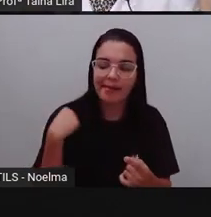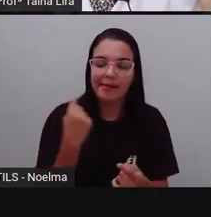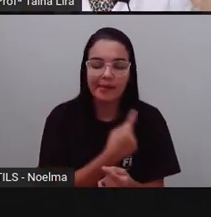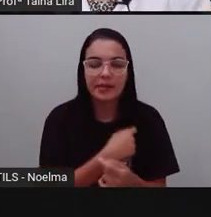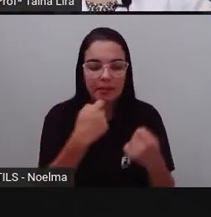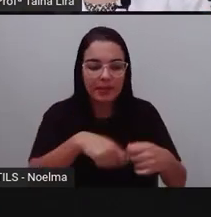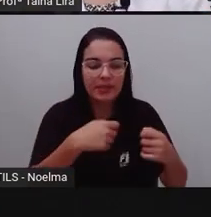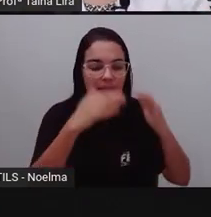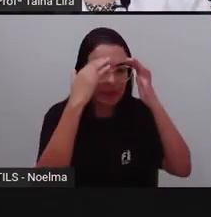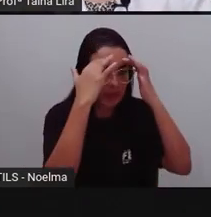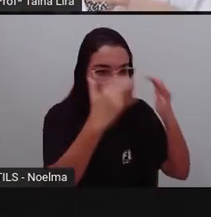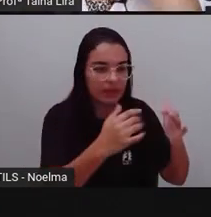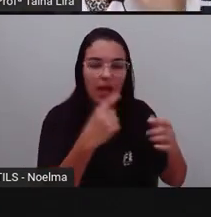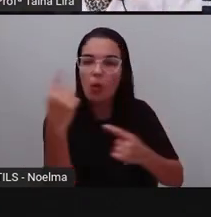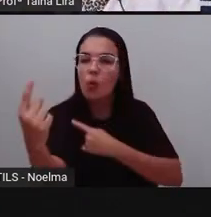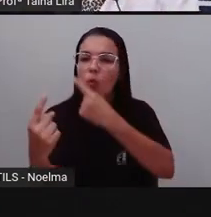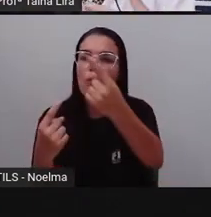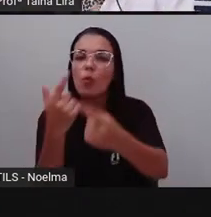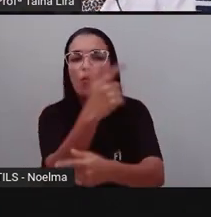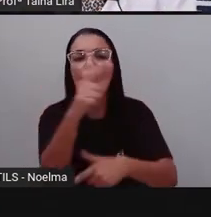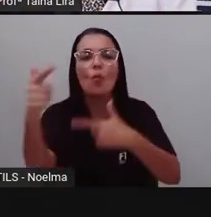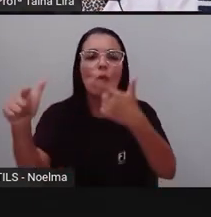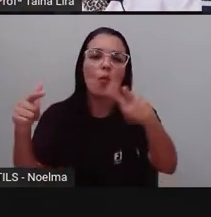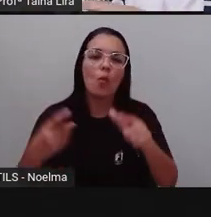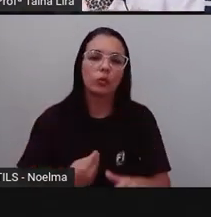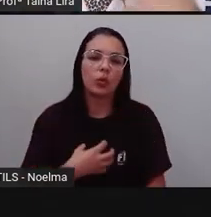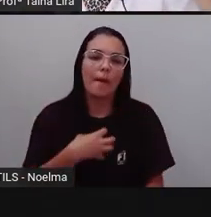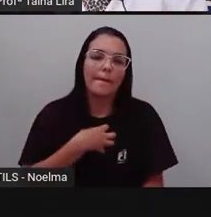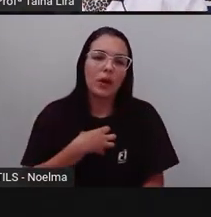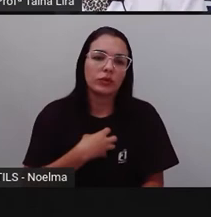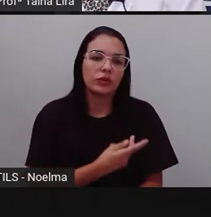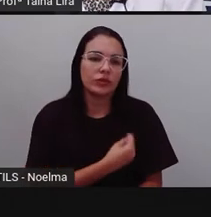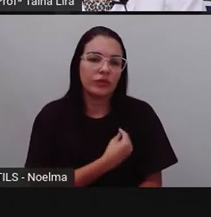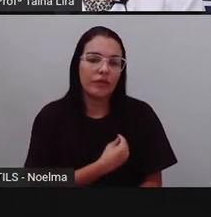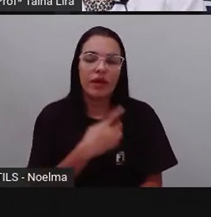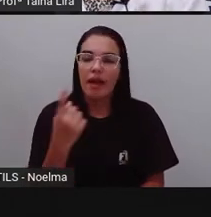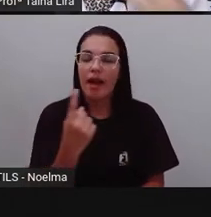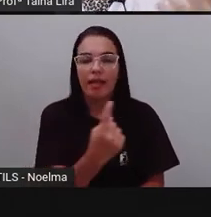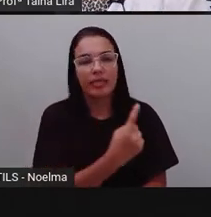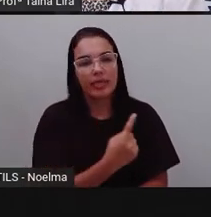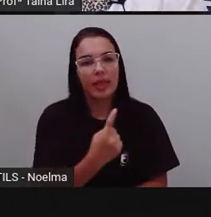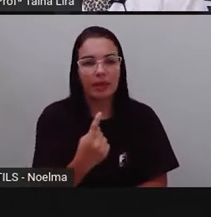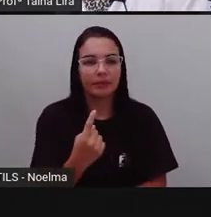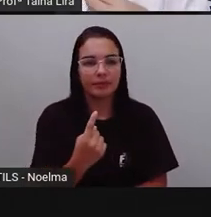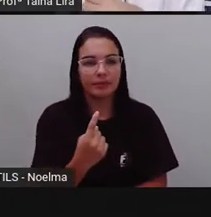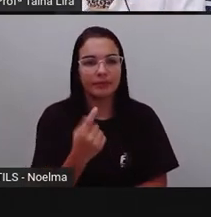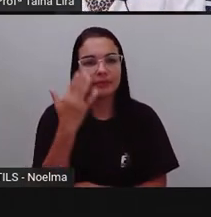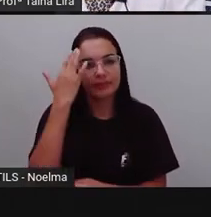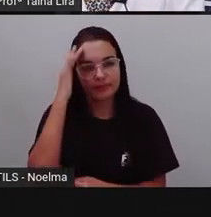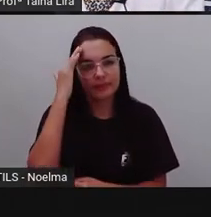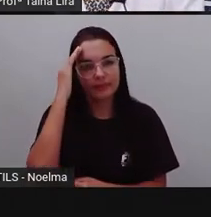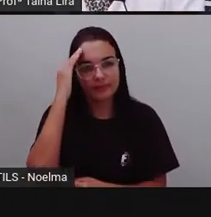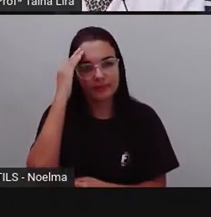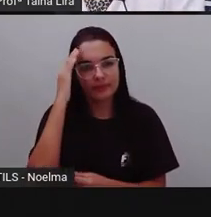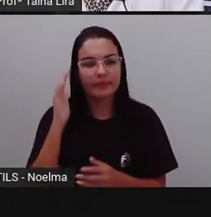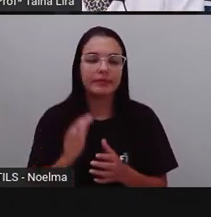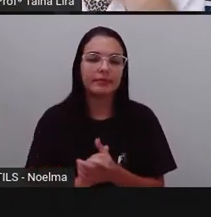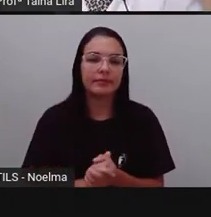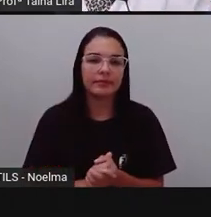respeitar, né, o modo de viver de cada pessoa ou de cada